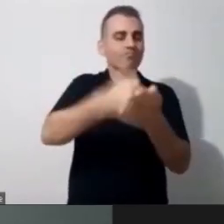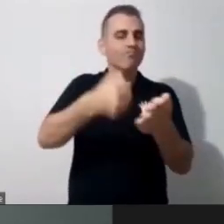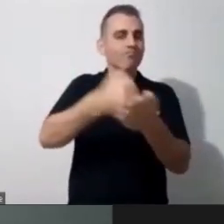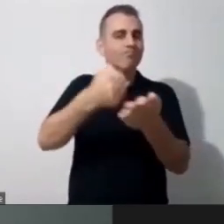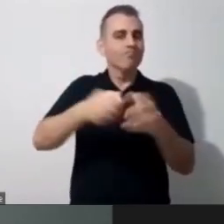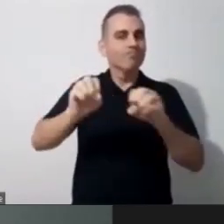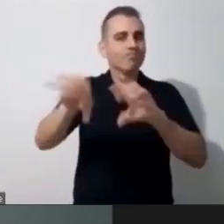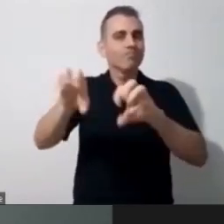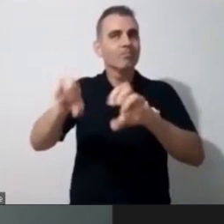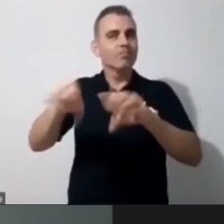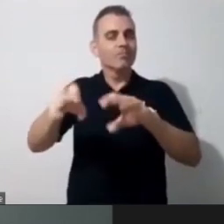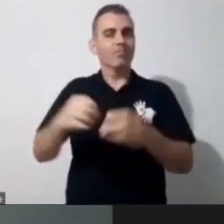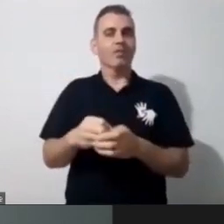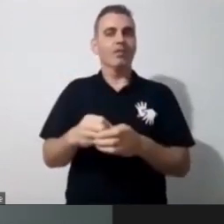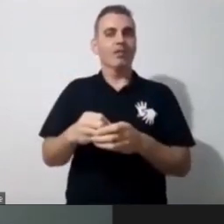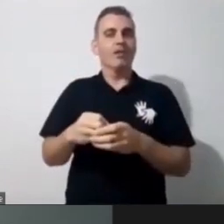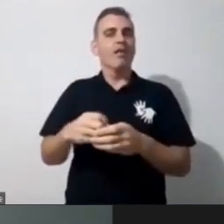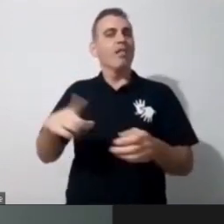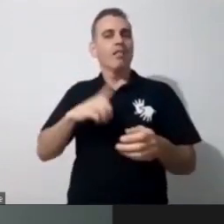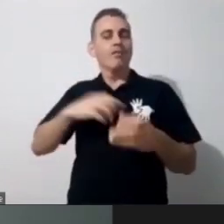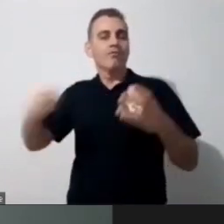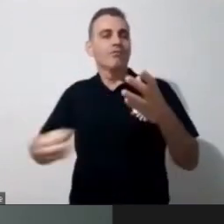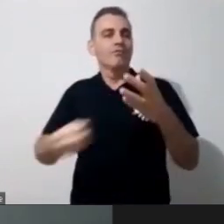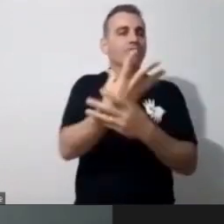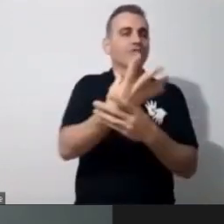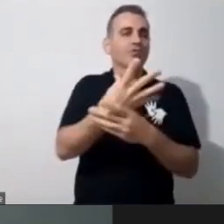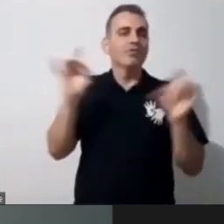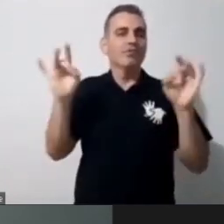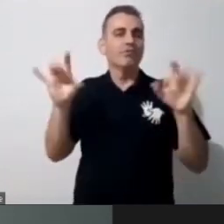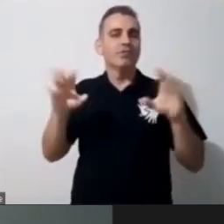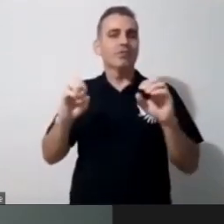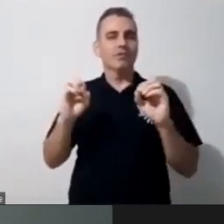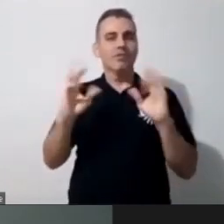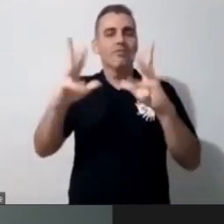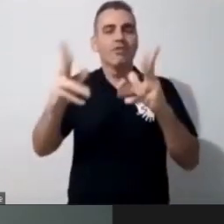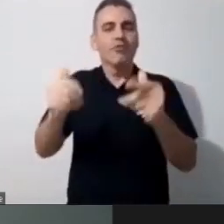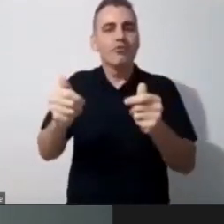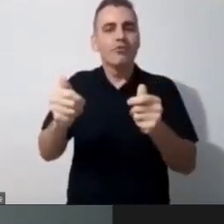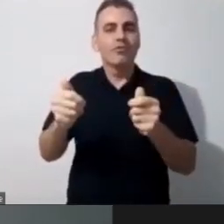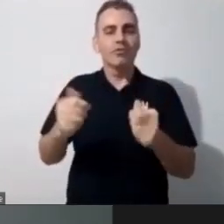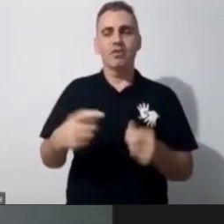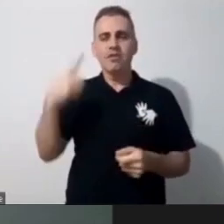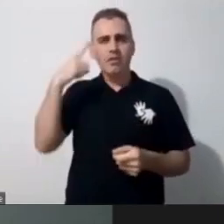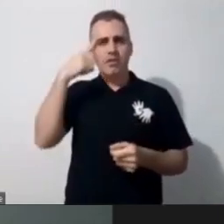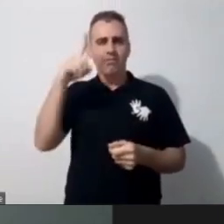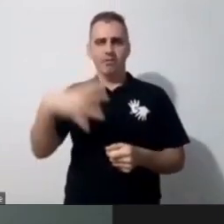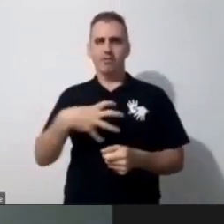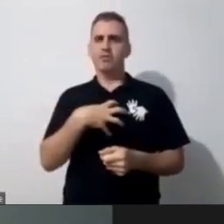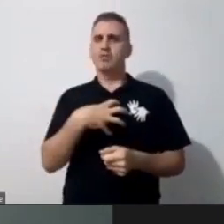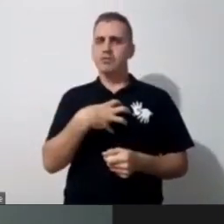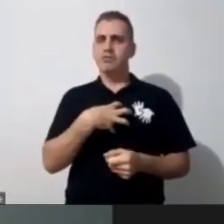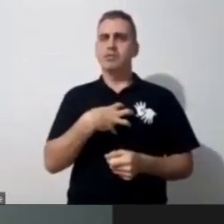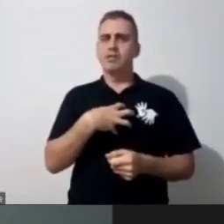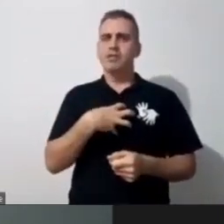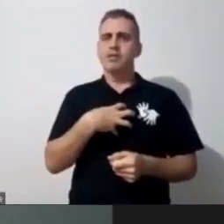se torne especial para todos, né, então, o eu penso nesse sentido, eu vou resgatar a minha fala lá na